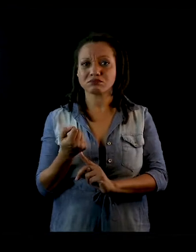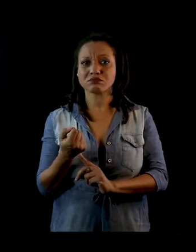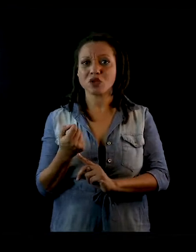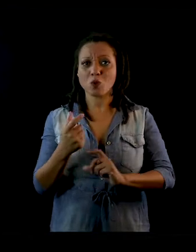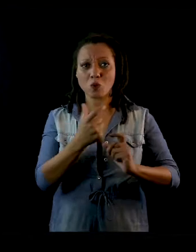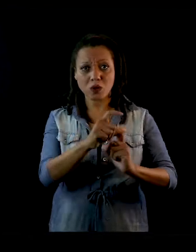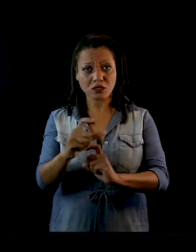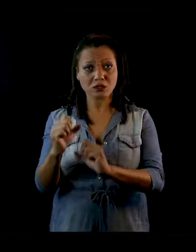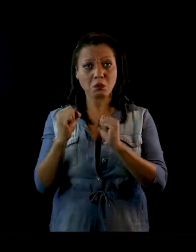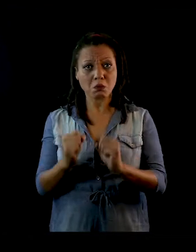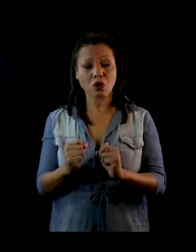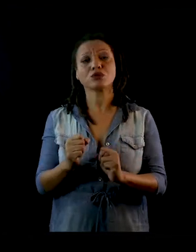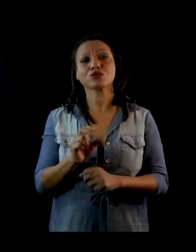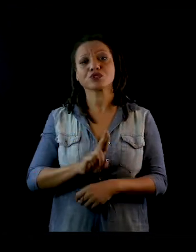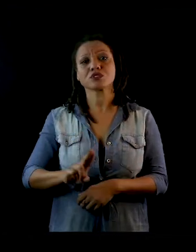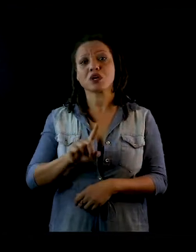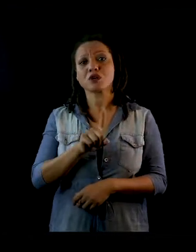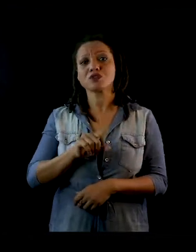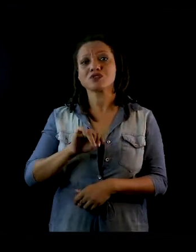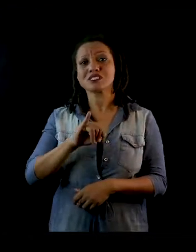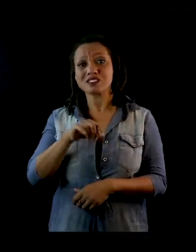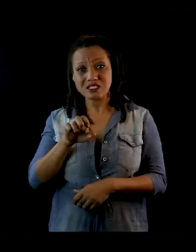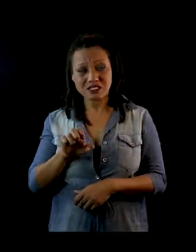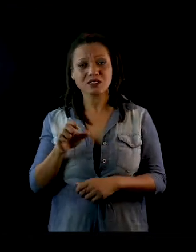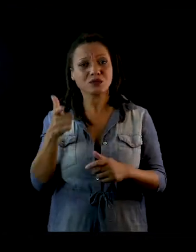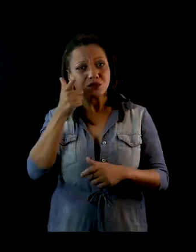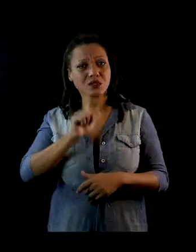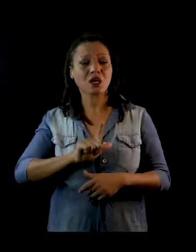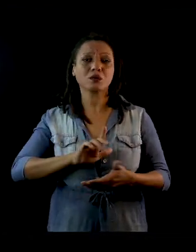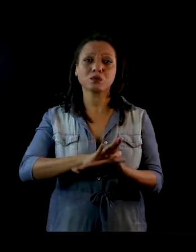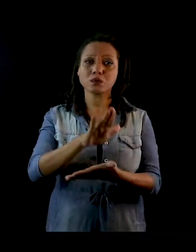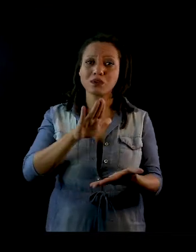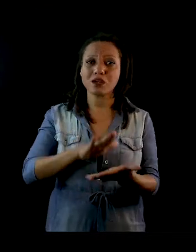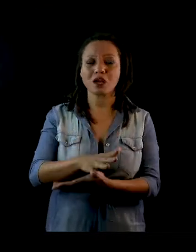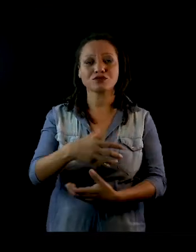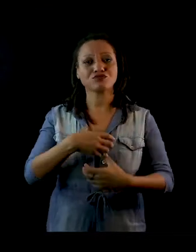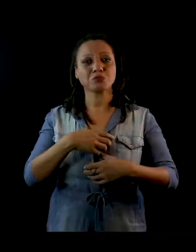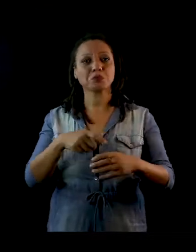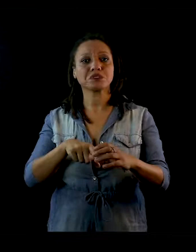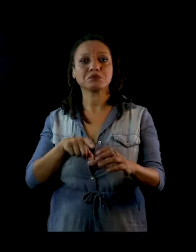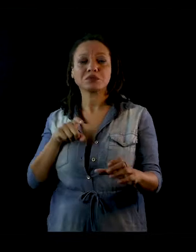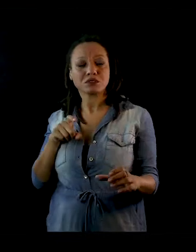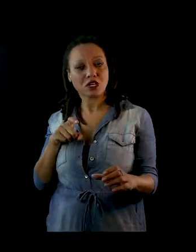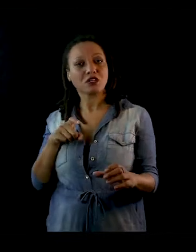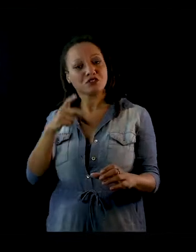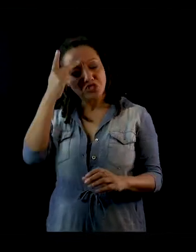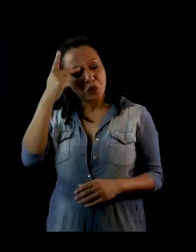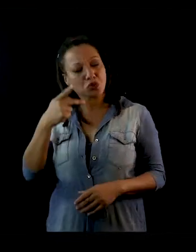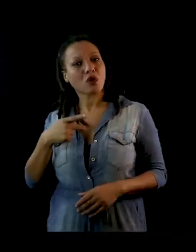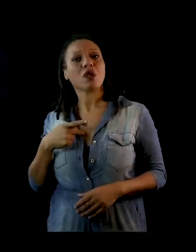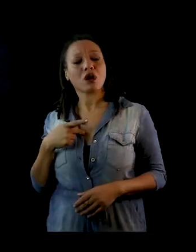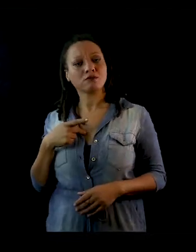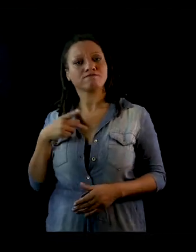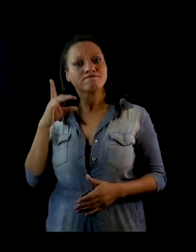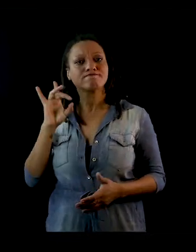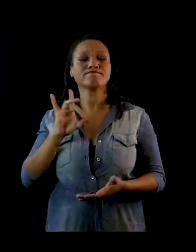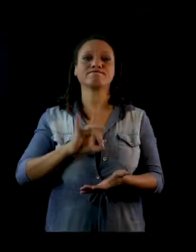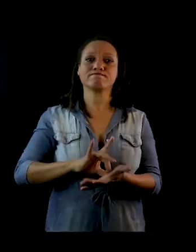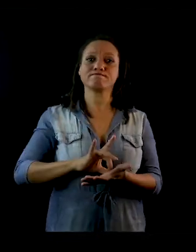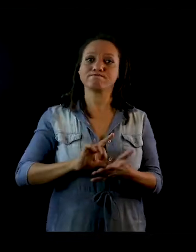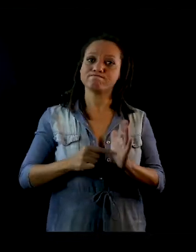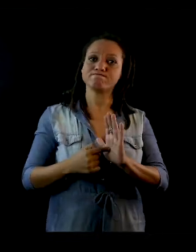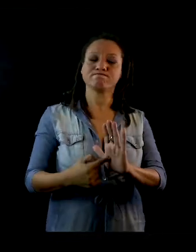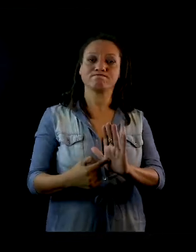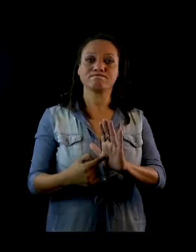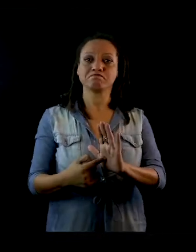Pode ser um caminho para ele se autopublicar totalmente independente e ir fazendo uma coisa autoral legítima e